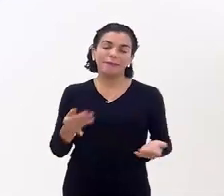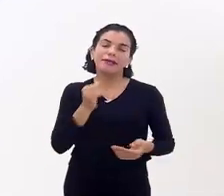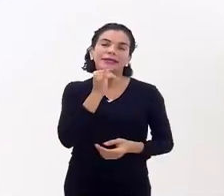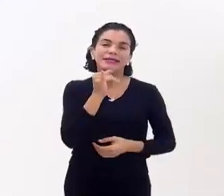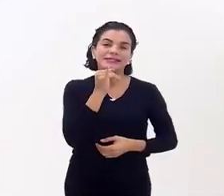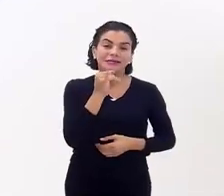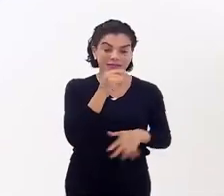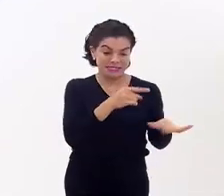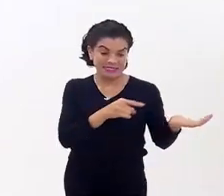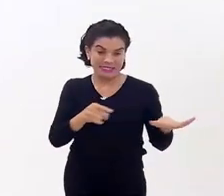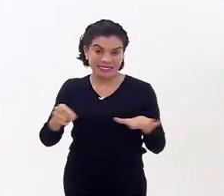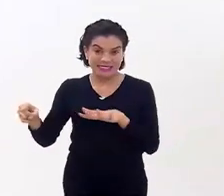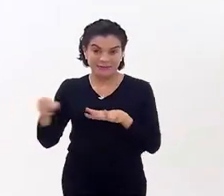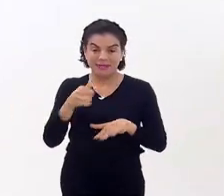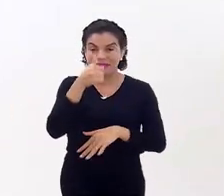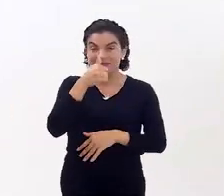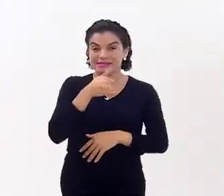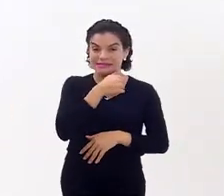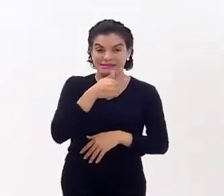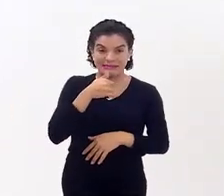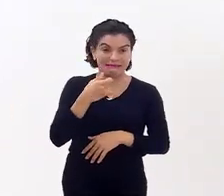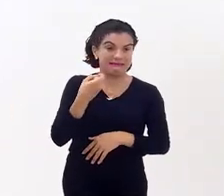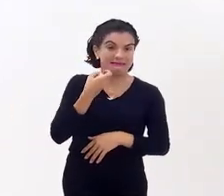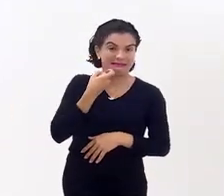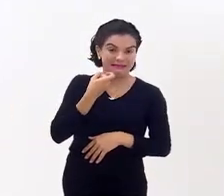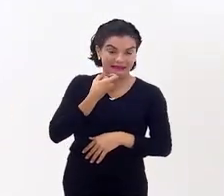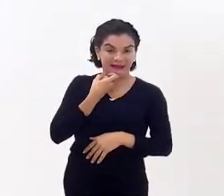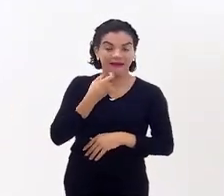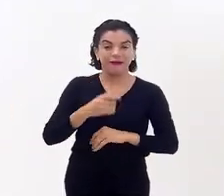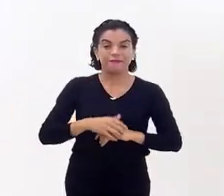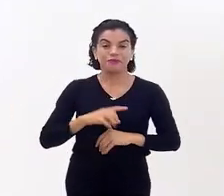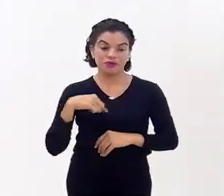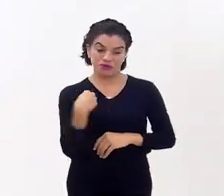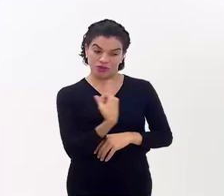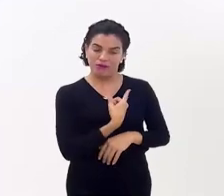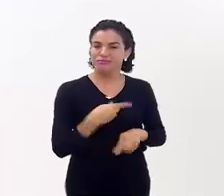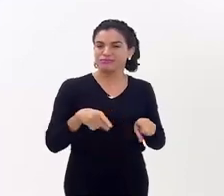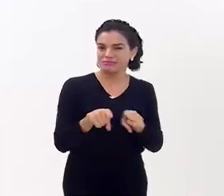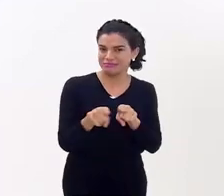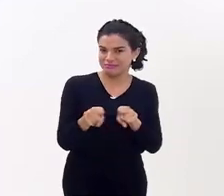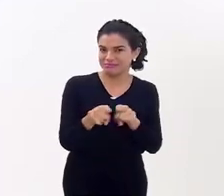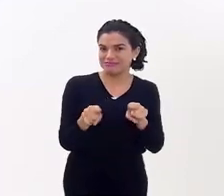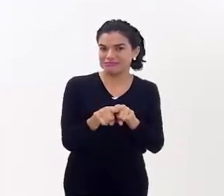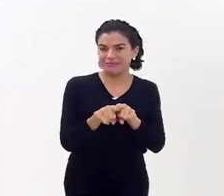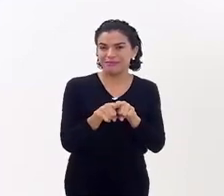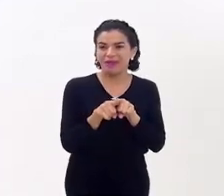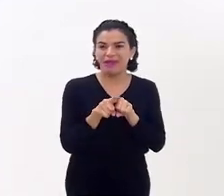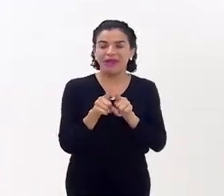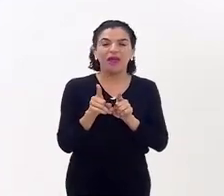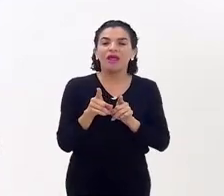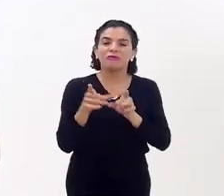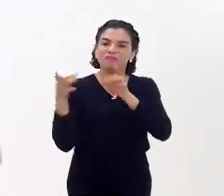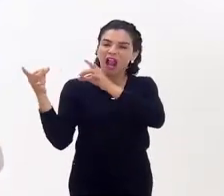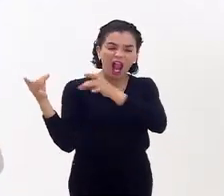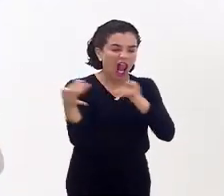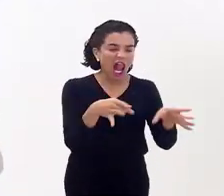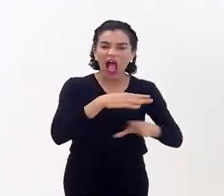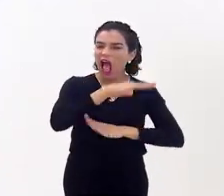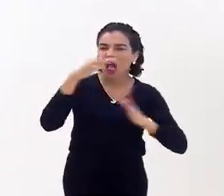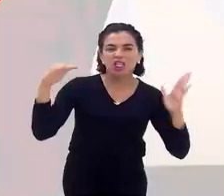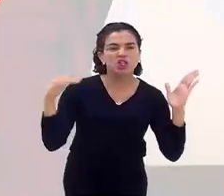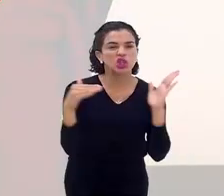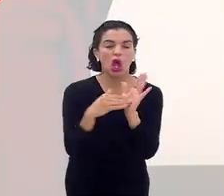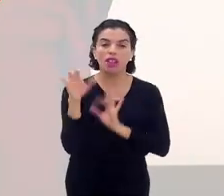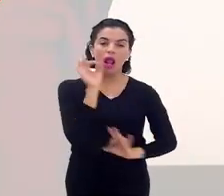Por exemplo, na Semana Santa, nós também, a gente fica desprovidos de vaidade.